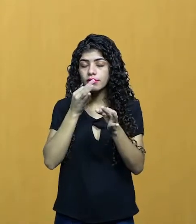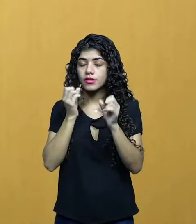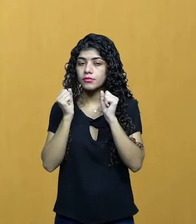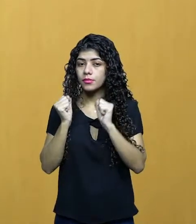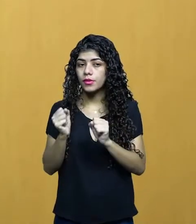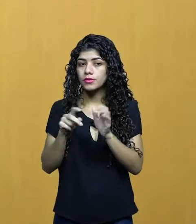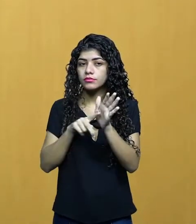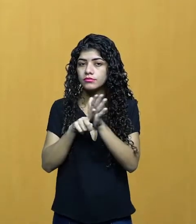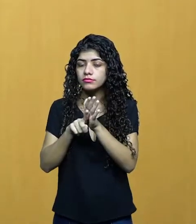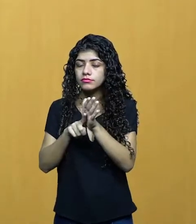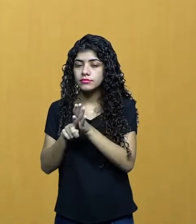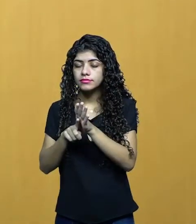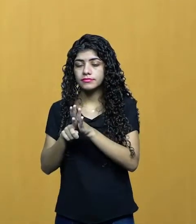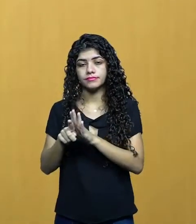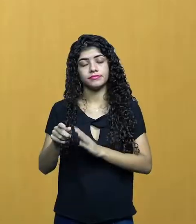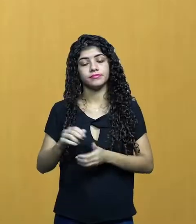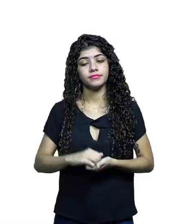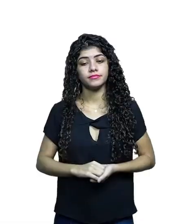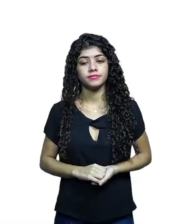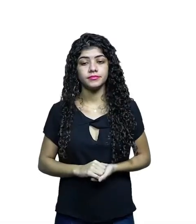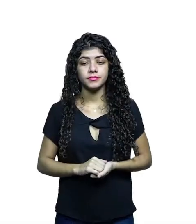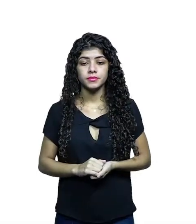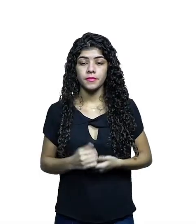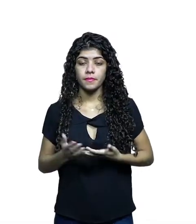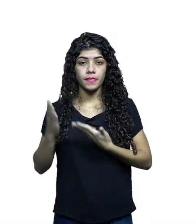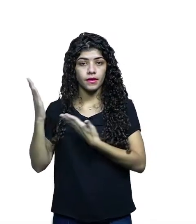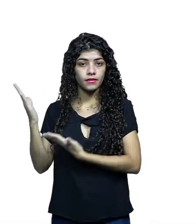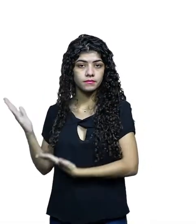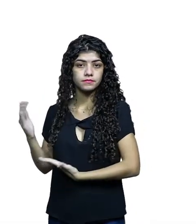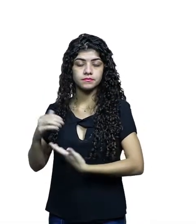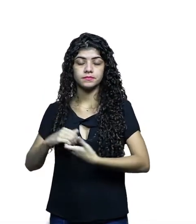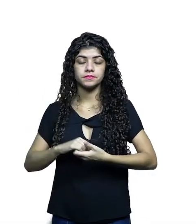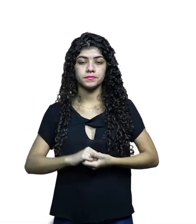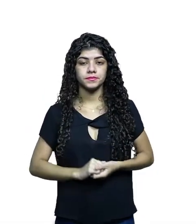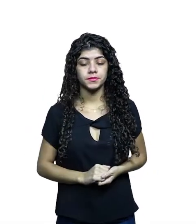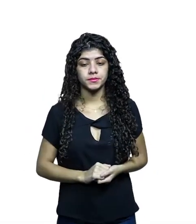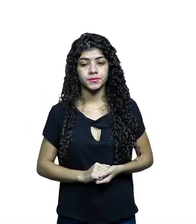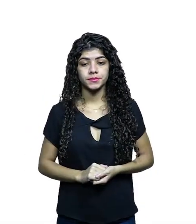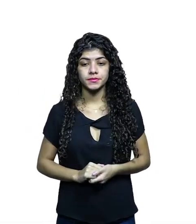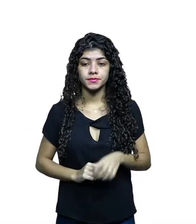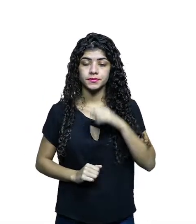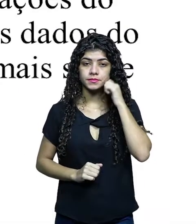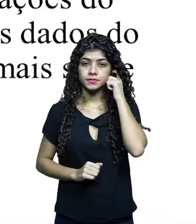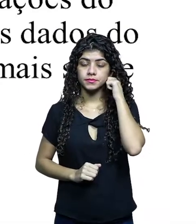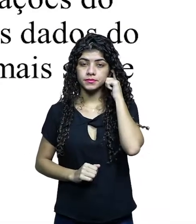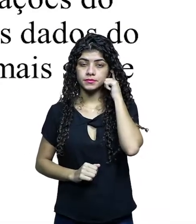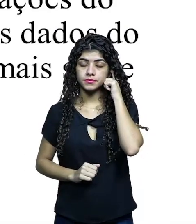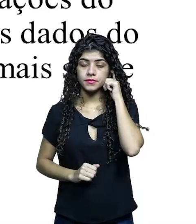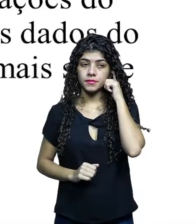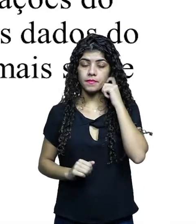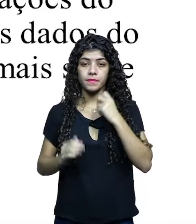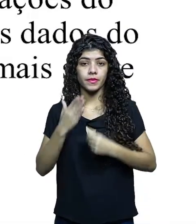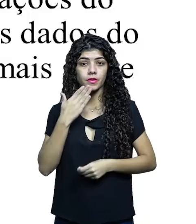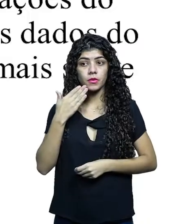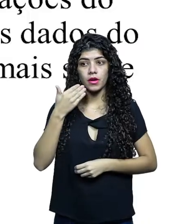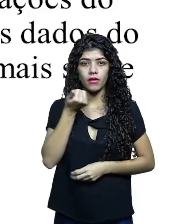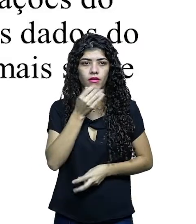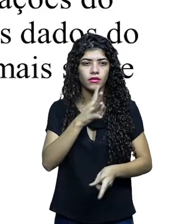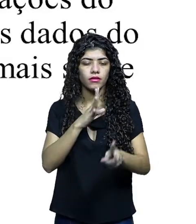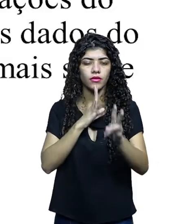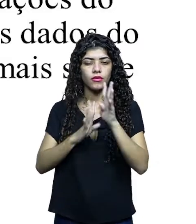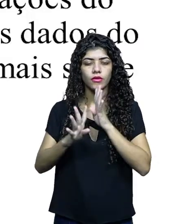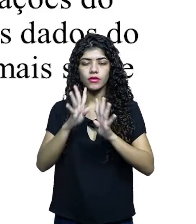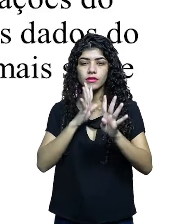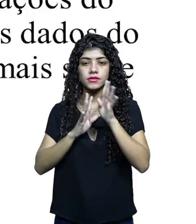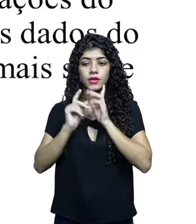disponíveis no fórum ou por e-mail. Mercado Audiovisual Brasileiro A melhor forma de conhecer o mercado